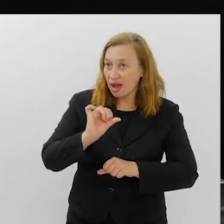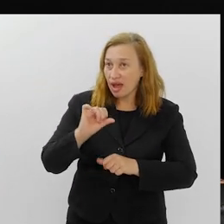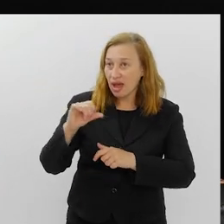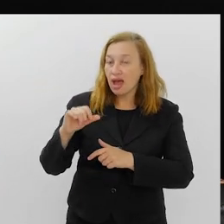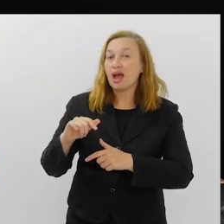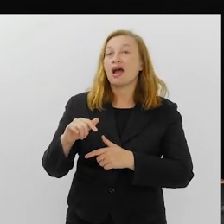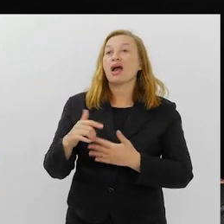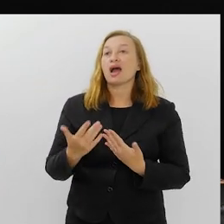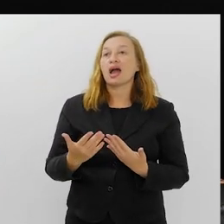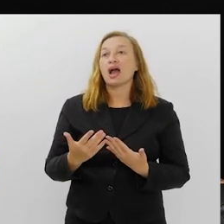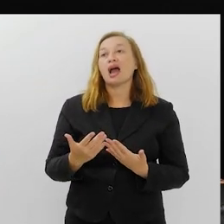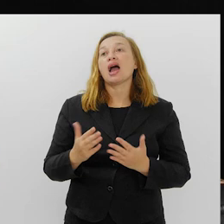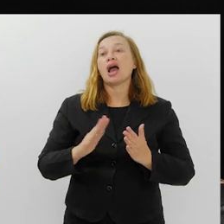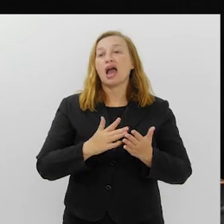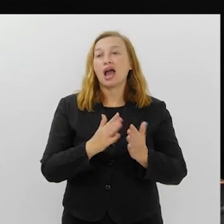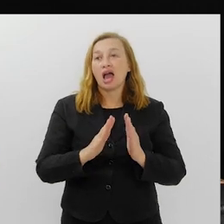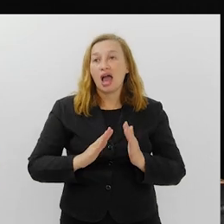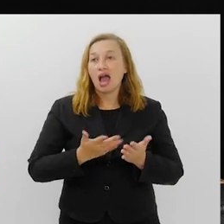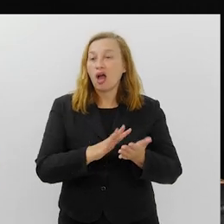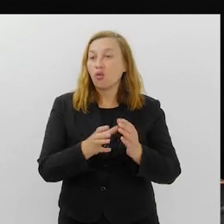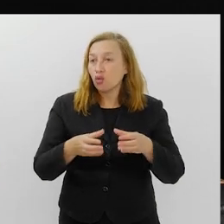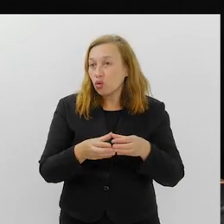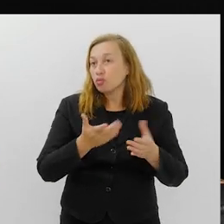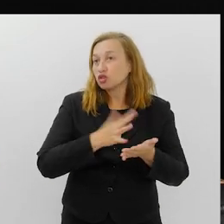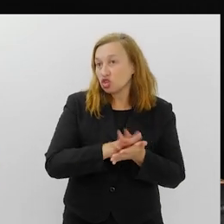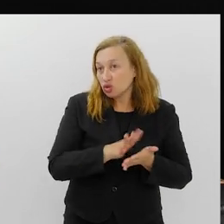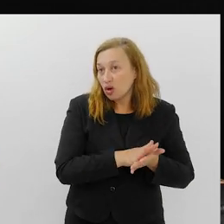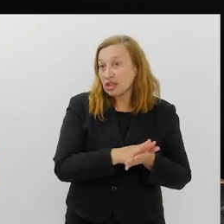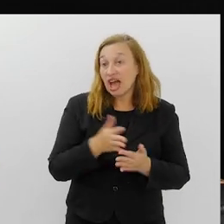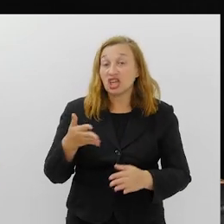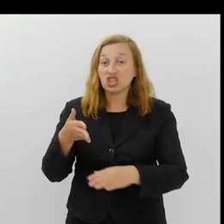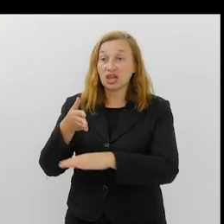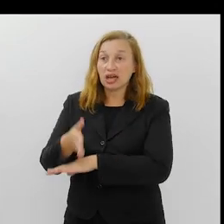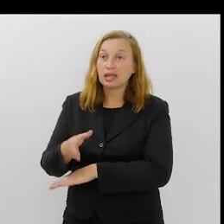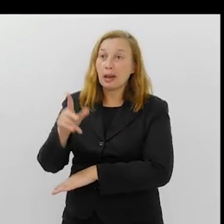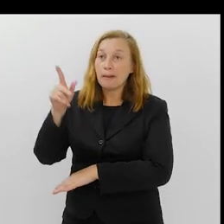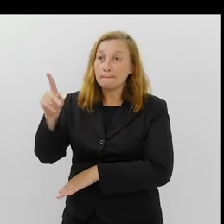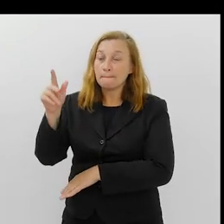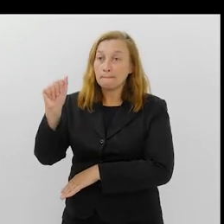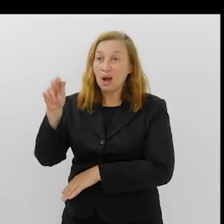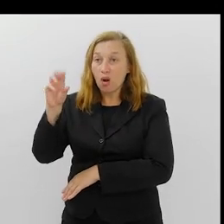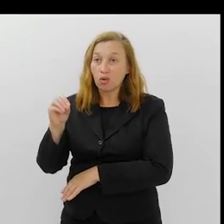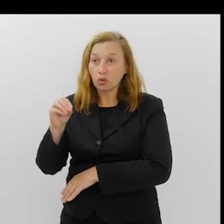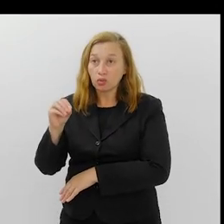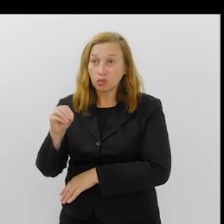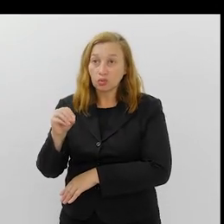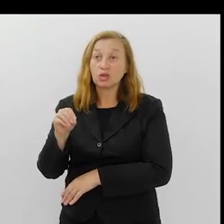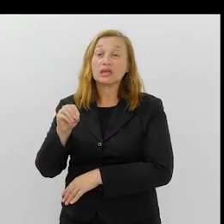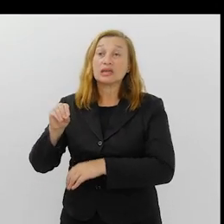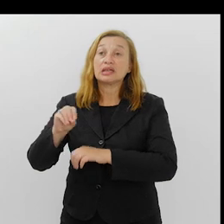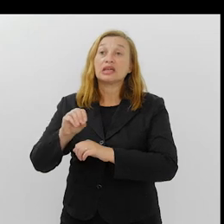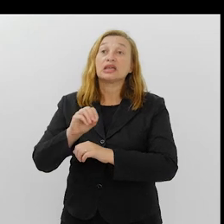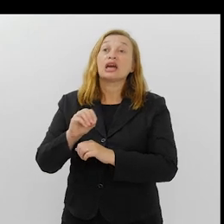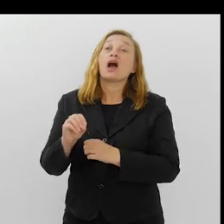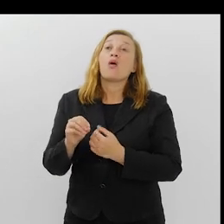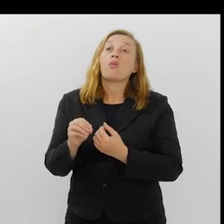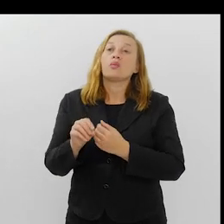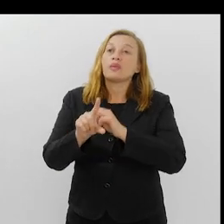de uma escola. Eu cito muito a chegada do Paulo Barros na Unidos da Tijuca. O trabalho do Paulo